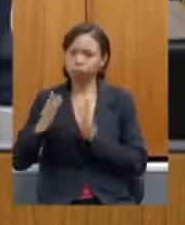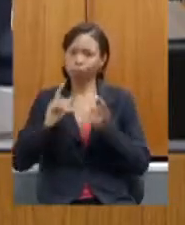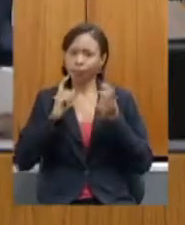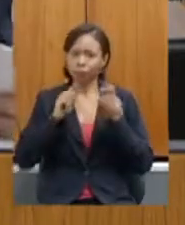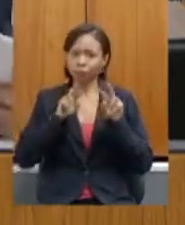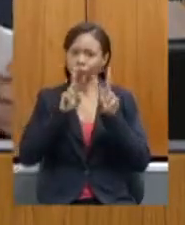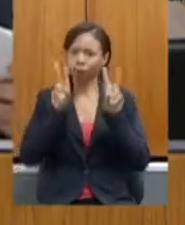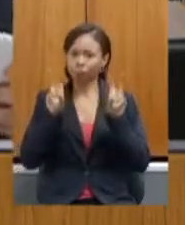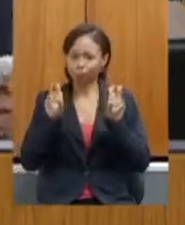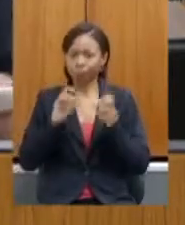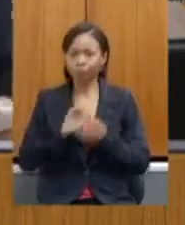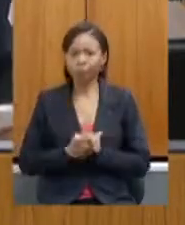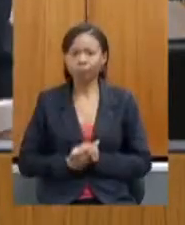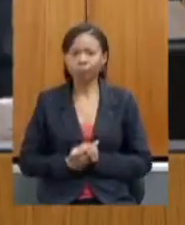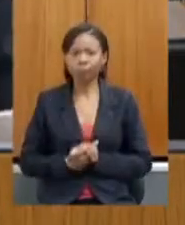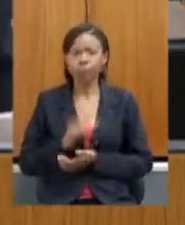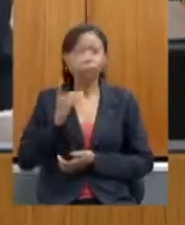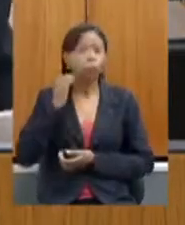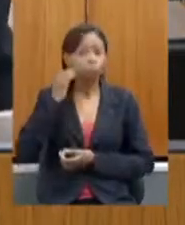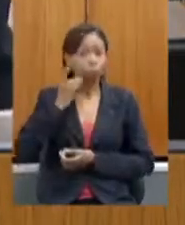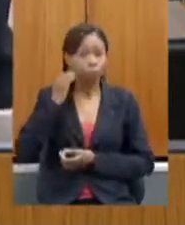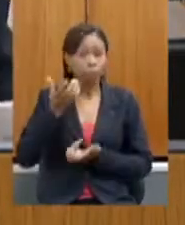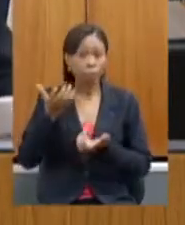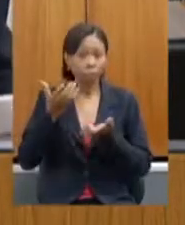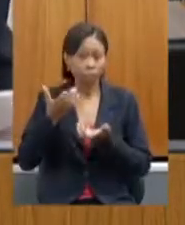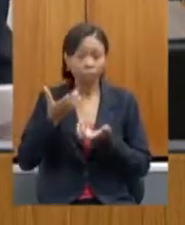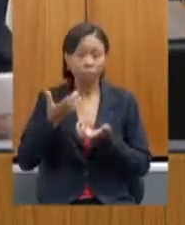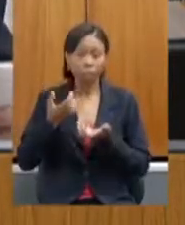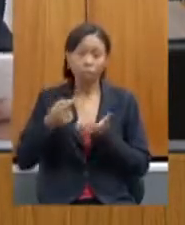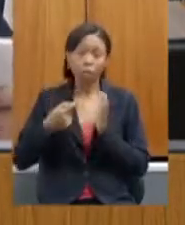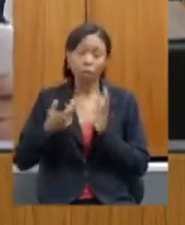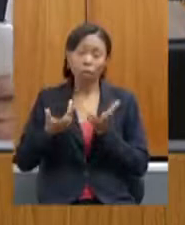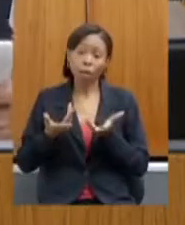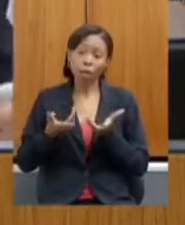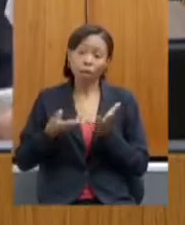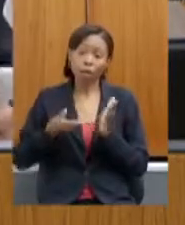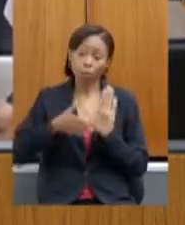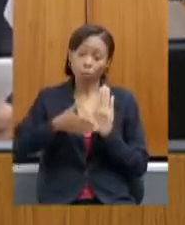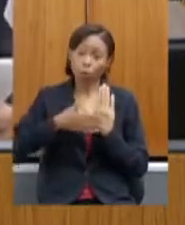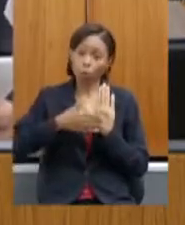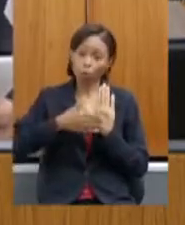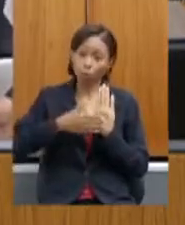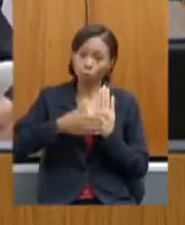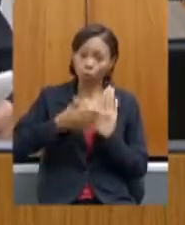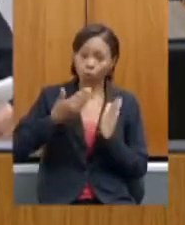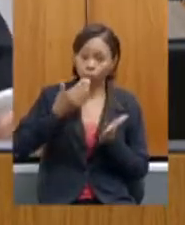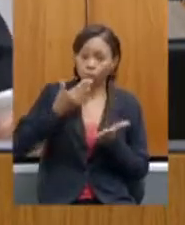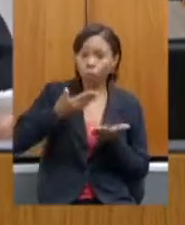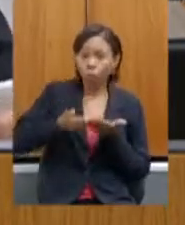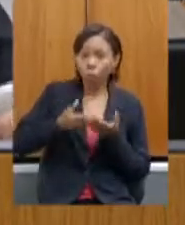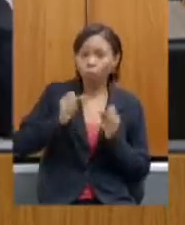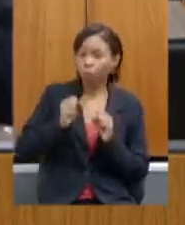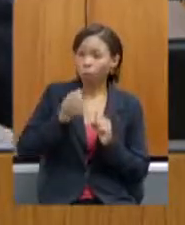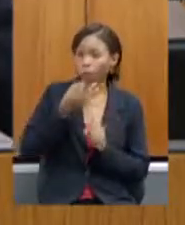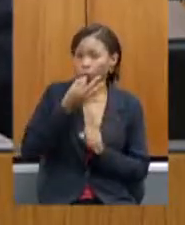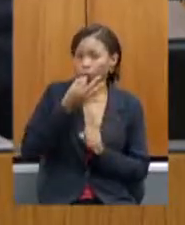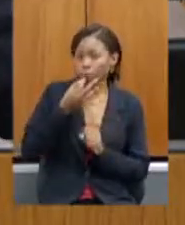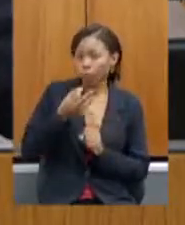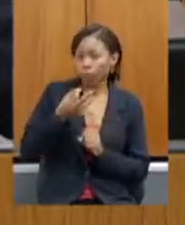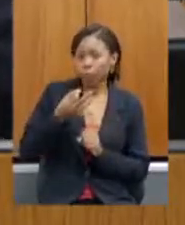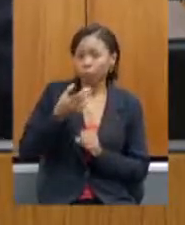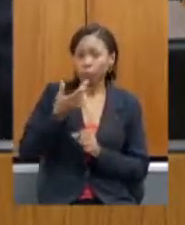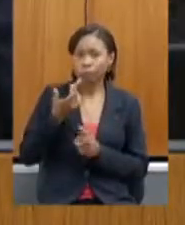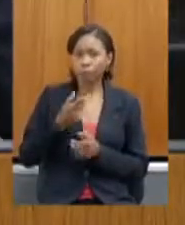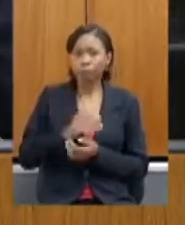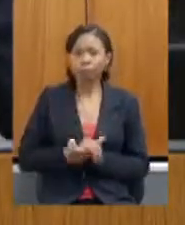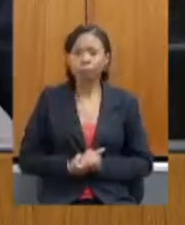os parlamentares que ainda desejarem apresentar requerimentos podem manifestar-se oralmente eu vou